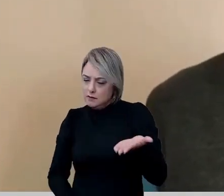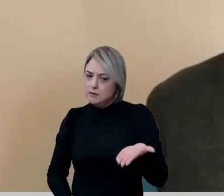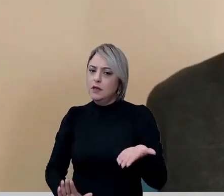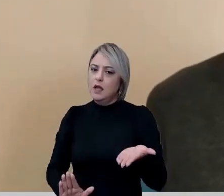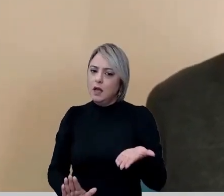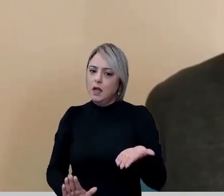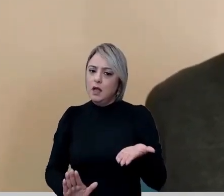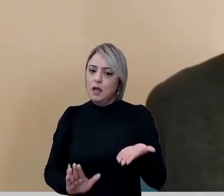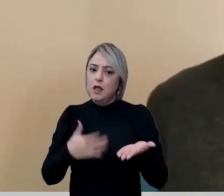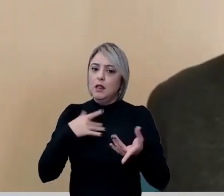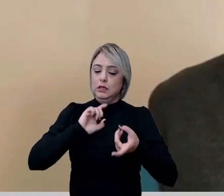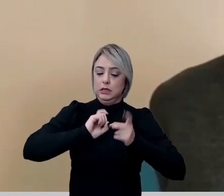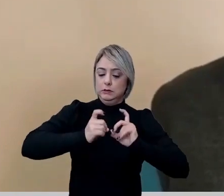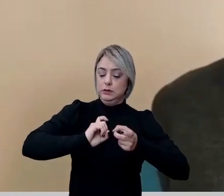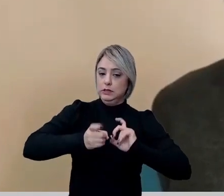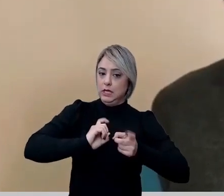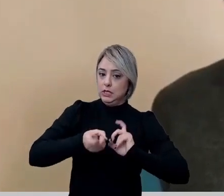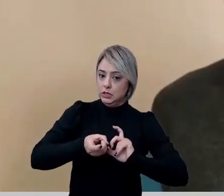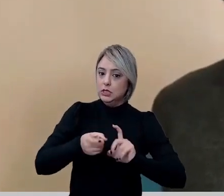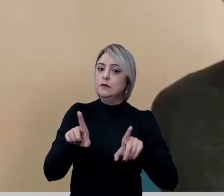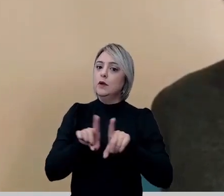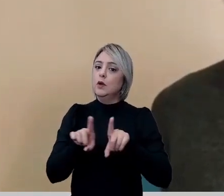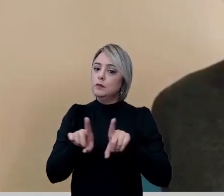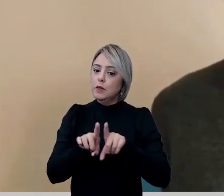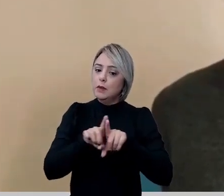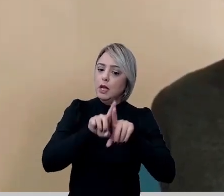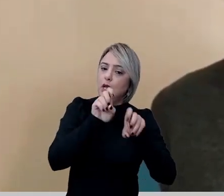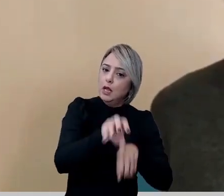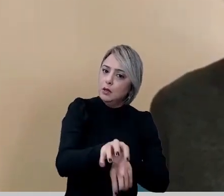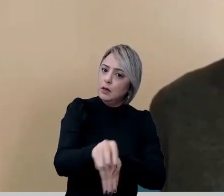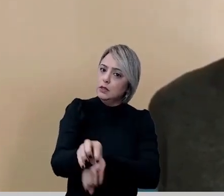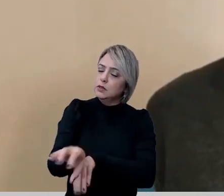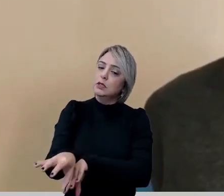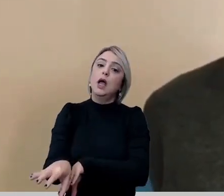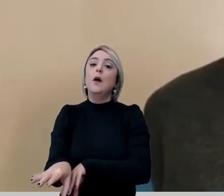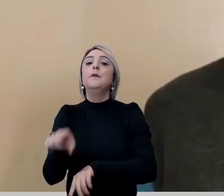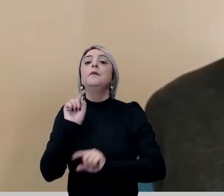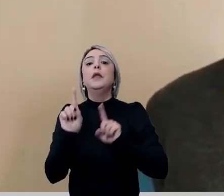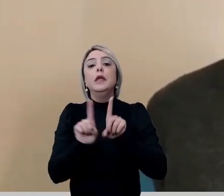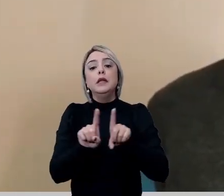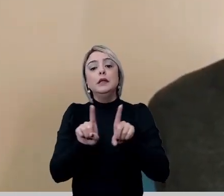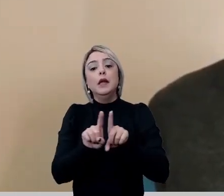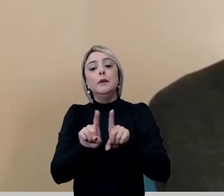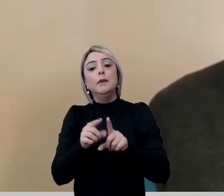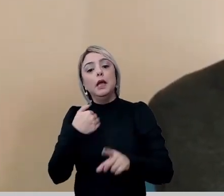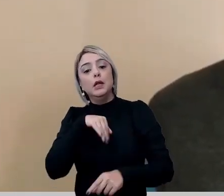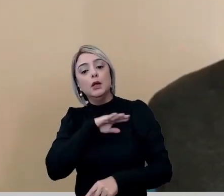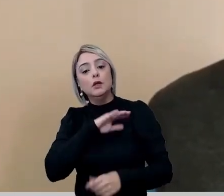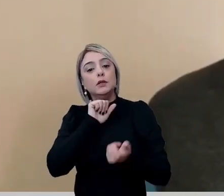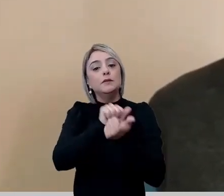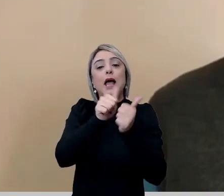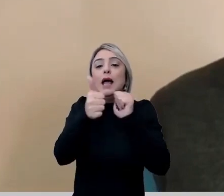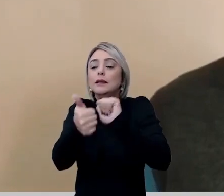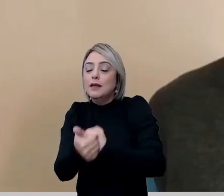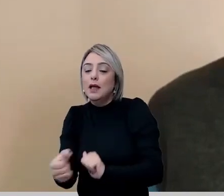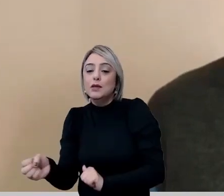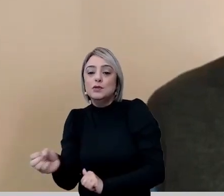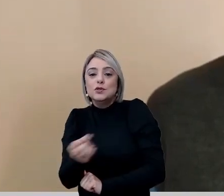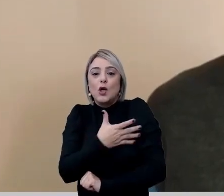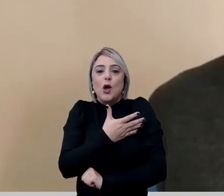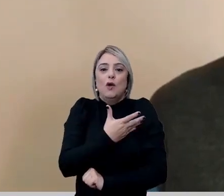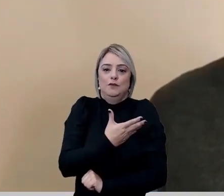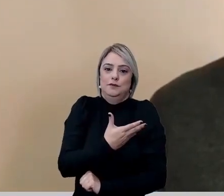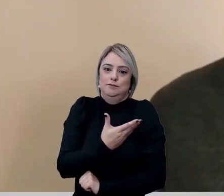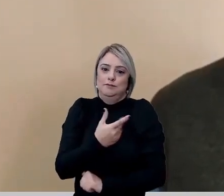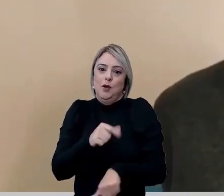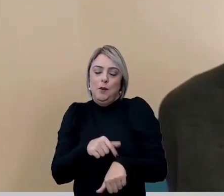tanto administrativas quanto educacionais e também estamos nos adaptando aos novos tempos.